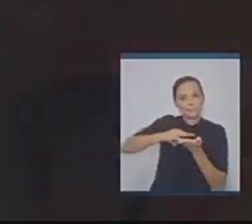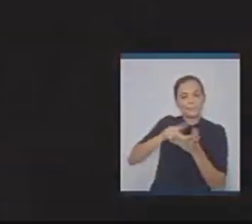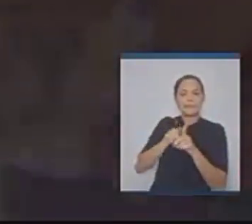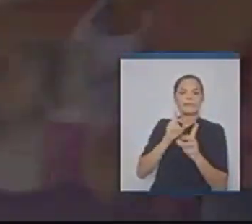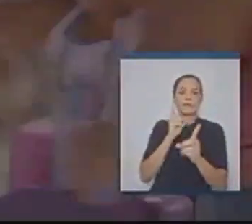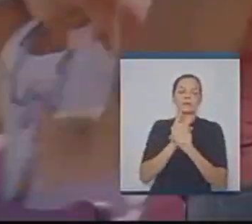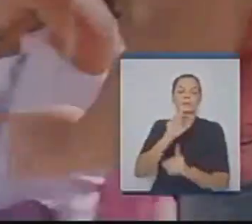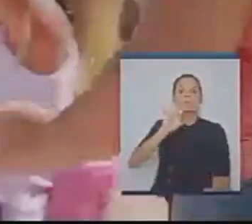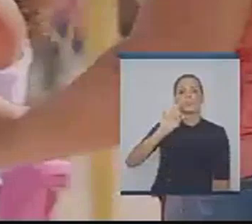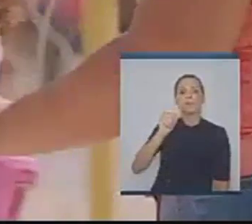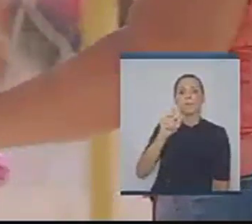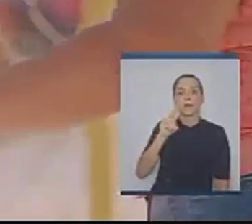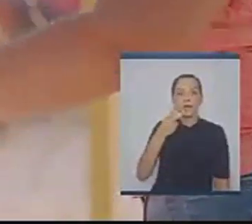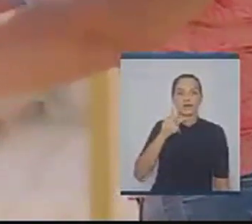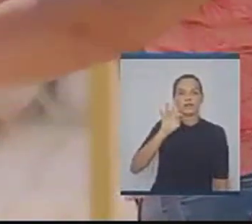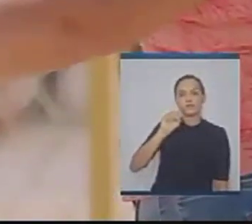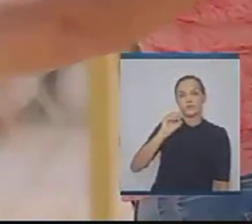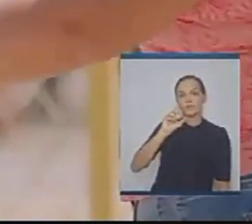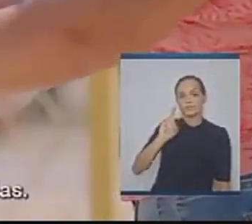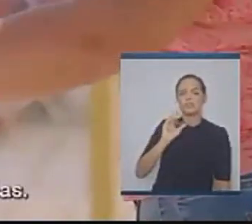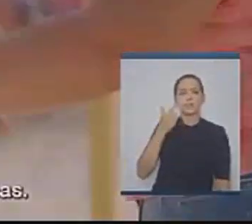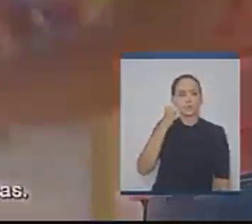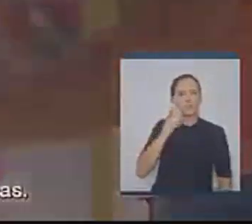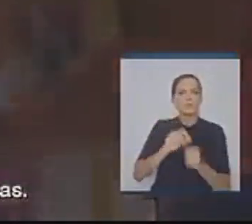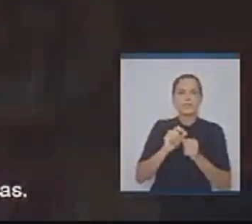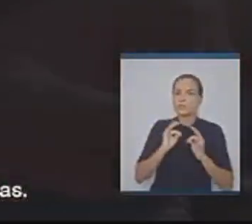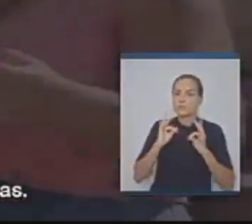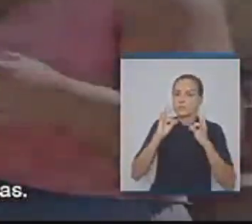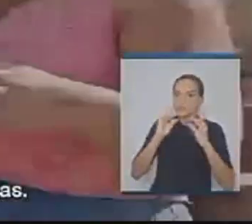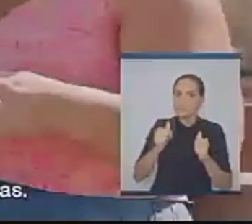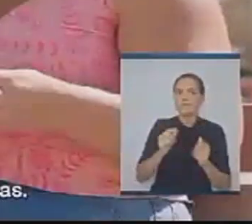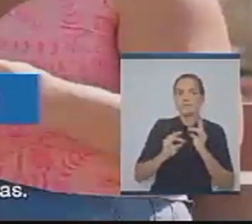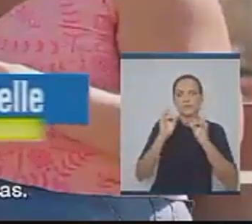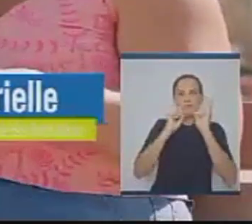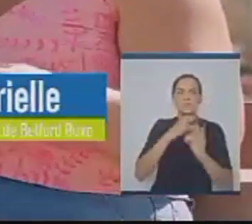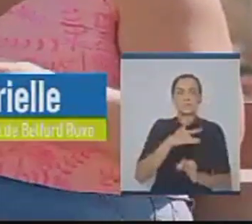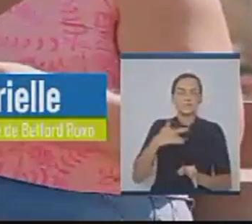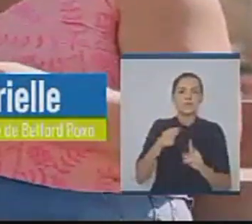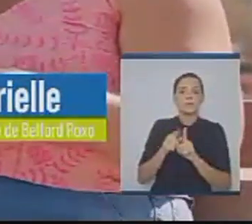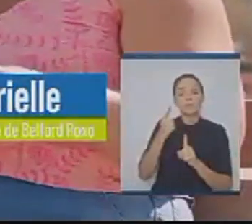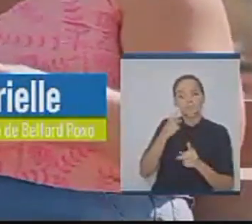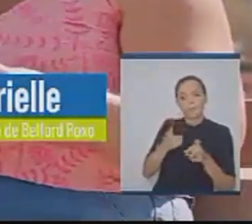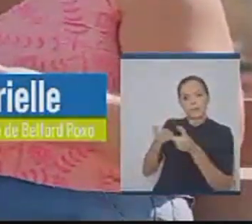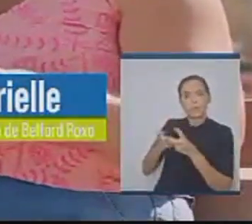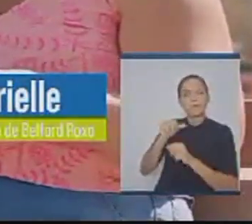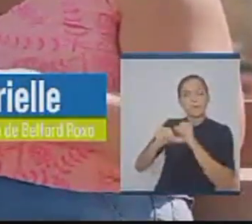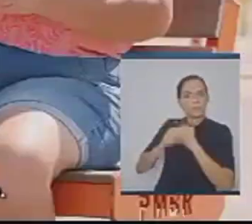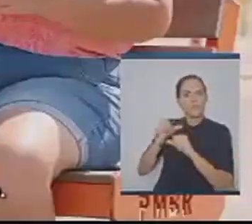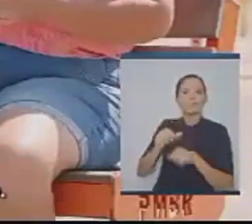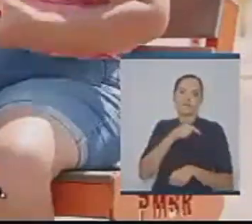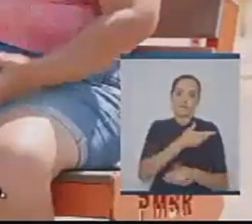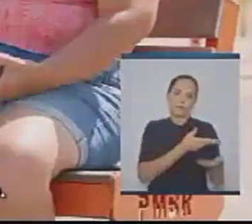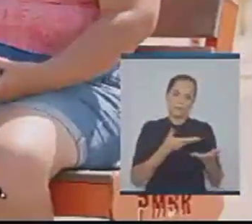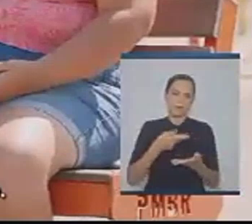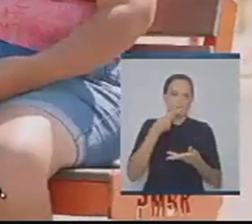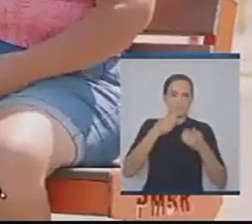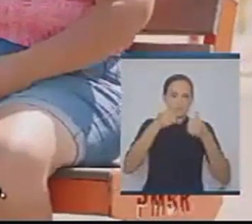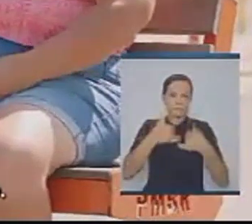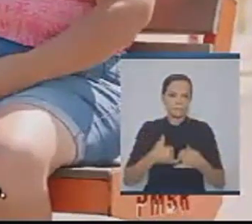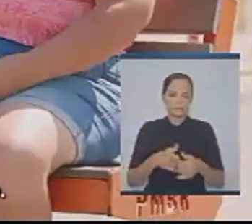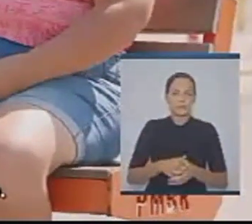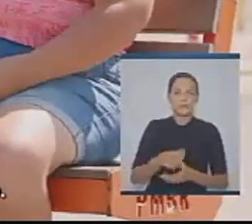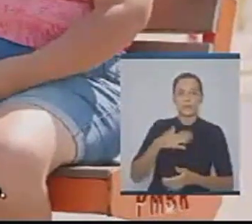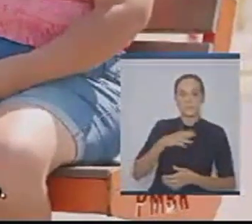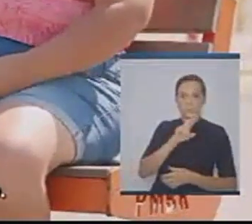Agora descobriu também que está com TBH e TOD. Está conseguindo fazer todas as terapias. Já estou vendo a evolução dela. Agora é Lissa, vai falar um